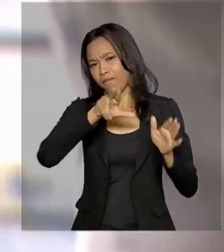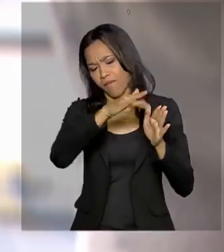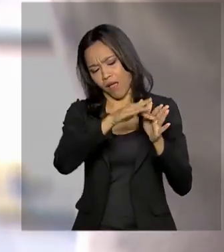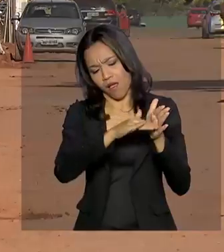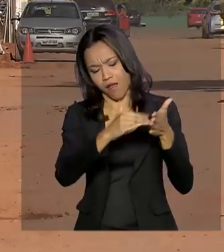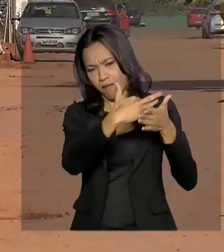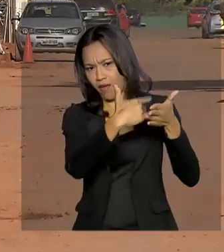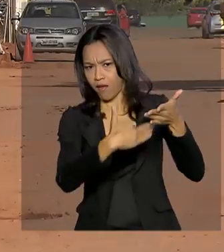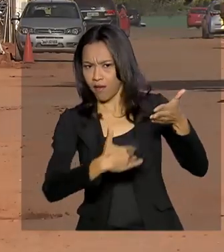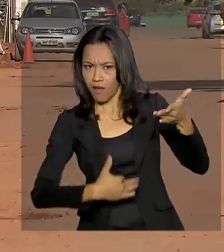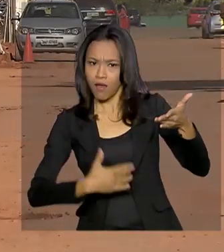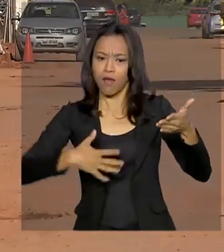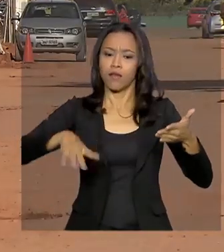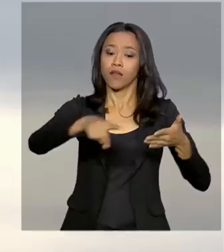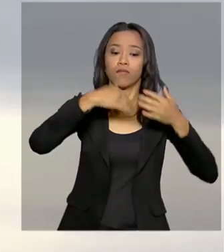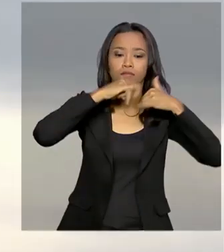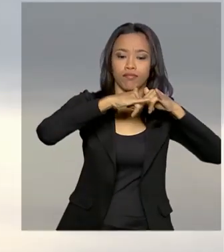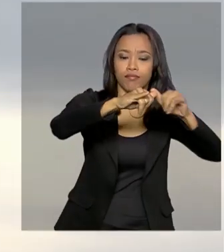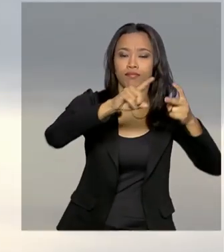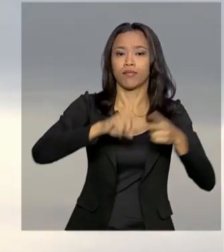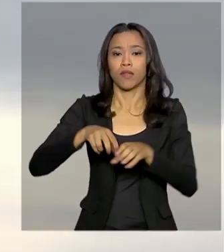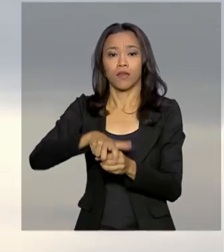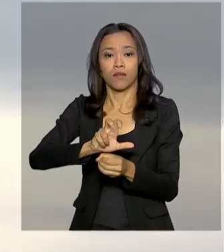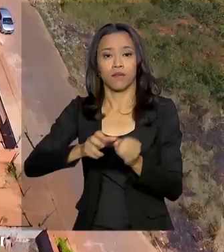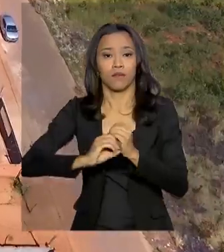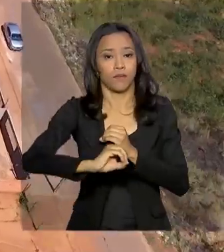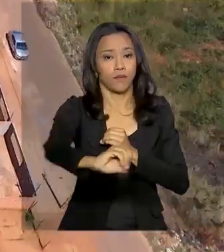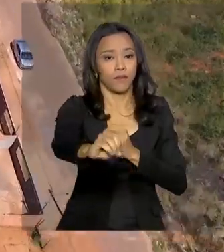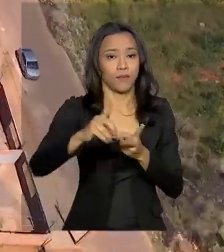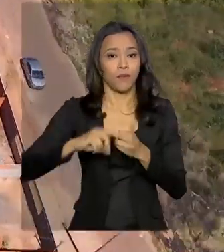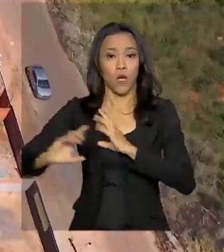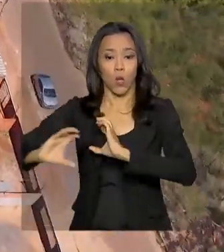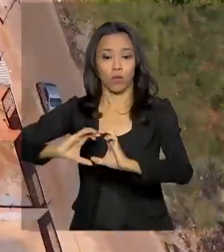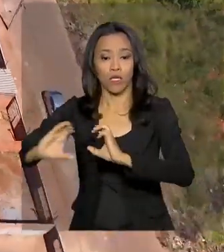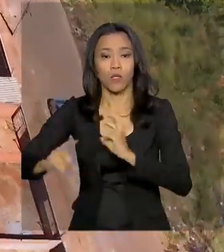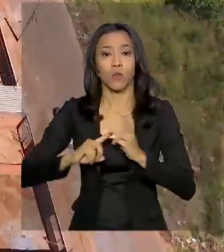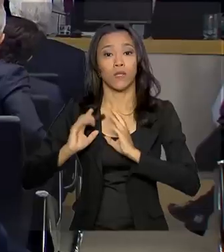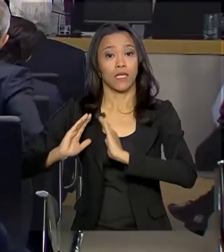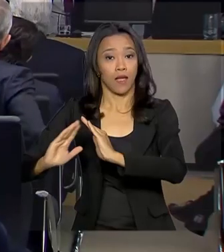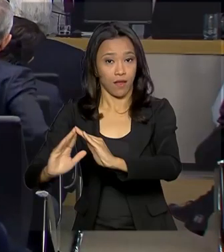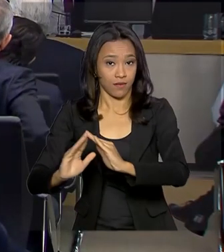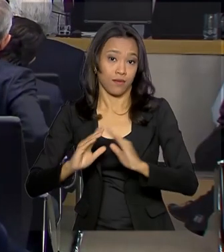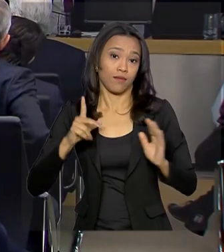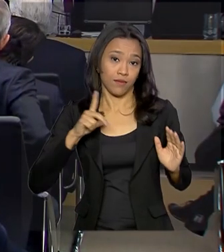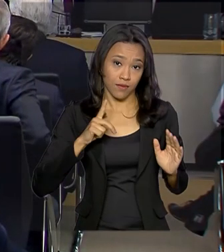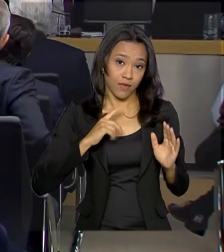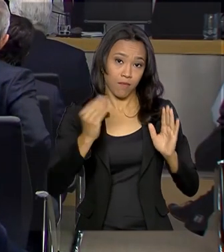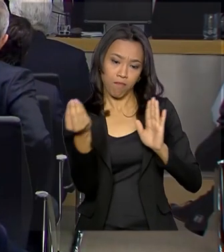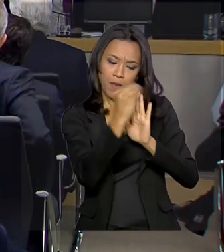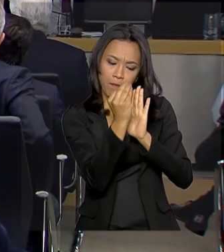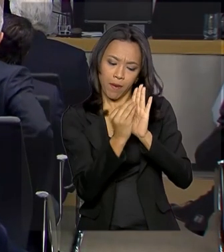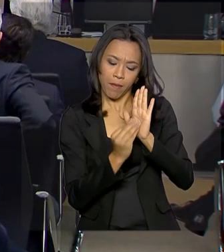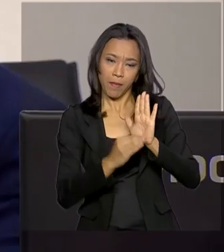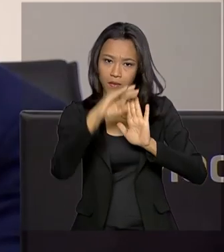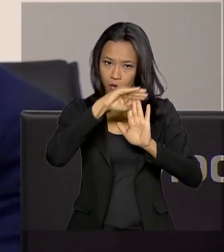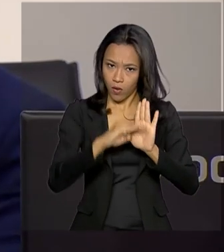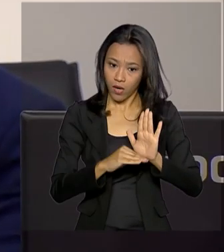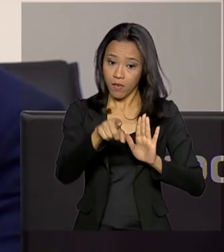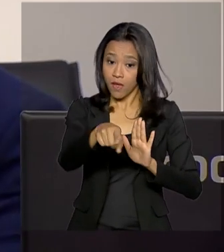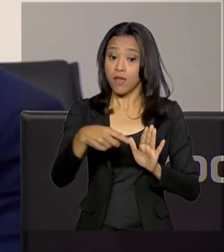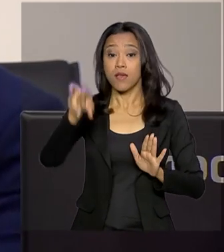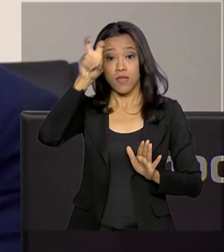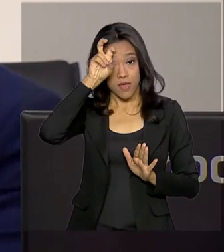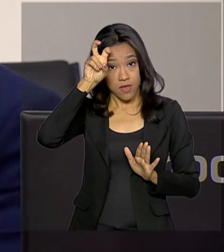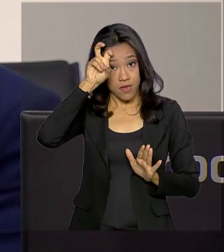energia, saneamento básico, telecomunicações e habitação popular. Nesta quinta-feira, em São Paulo, foi